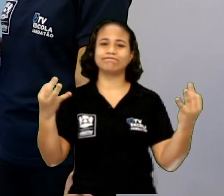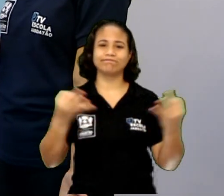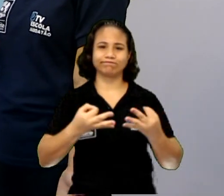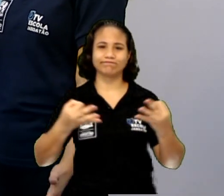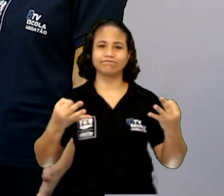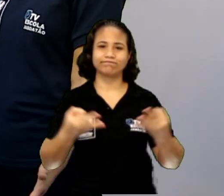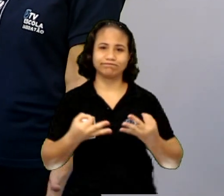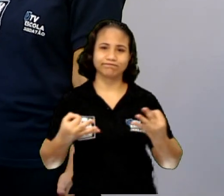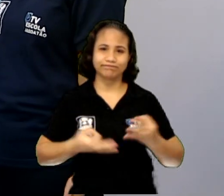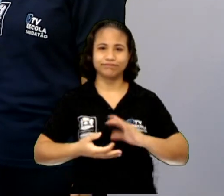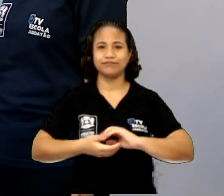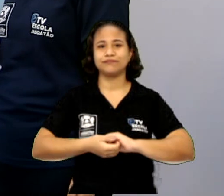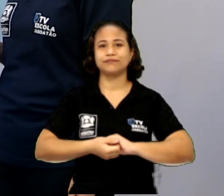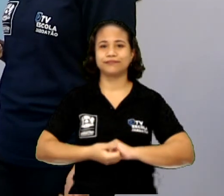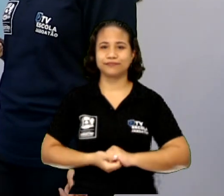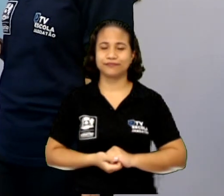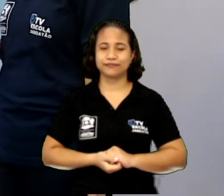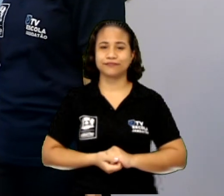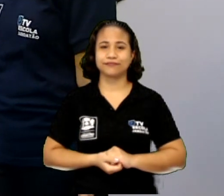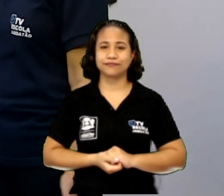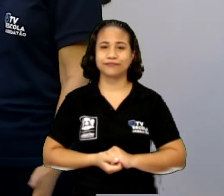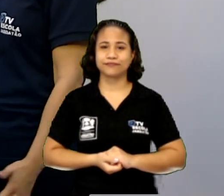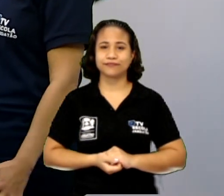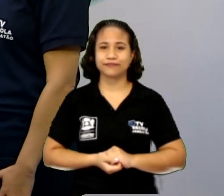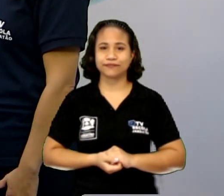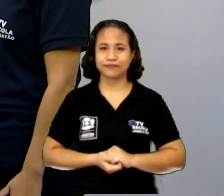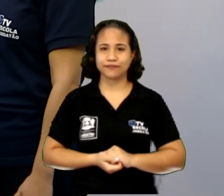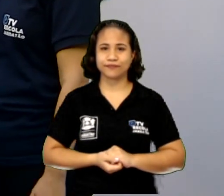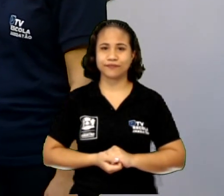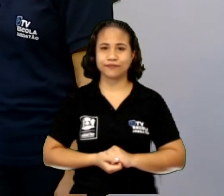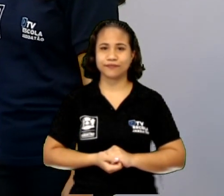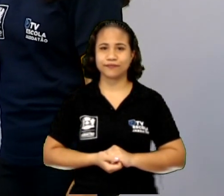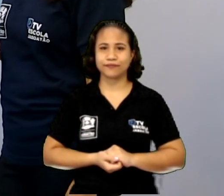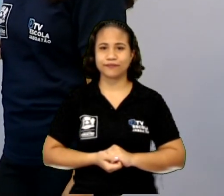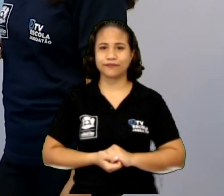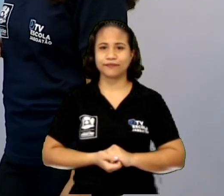fantásticas. You, your.